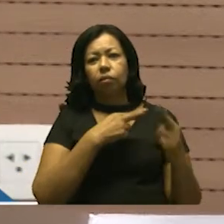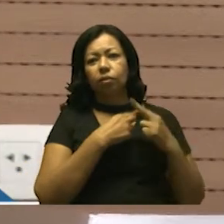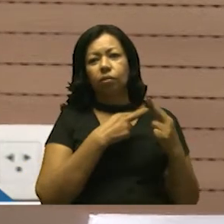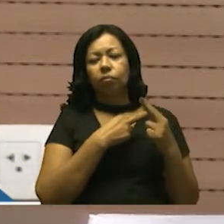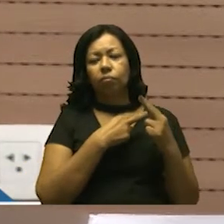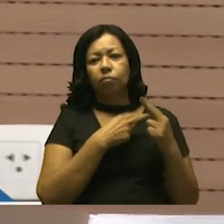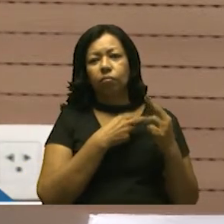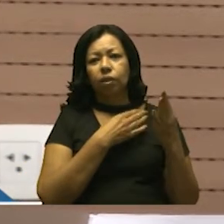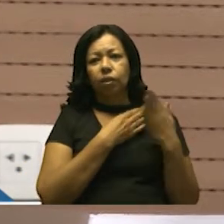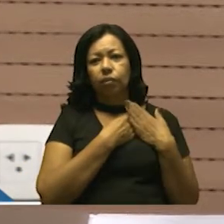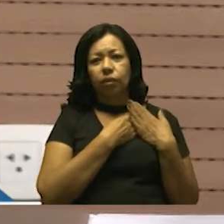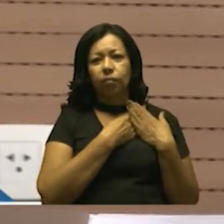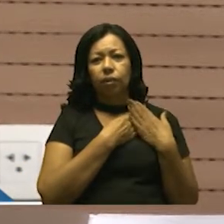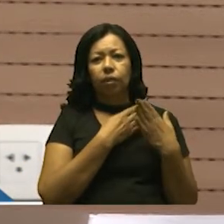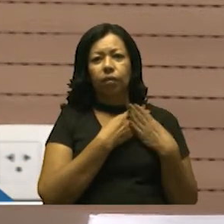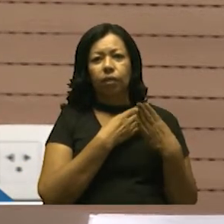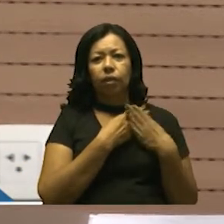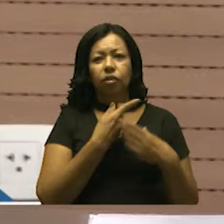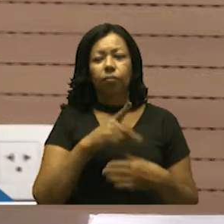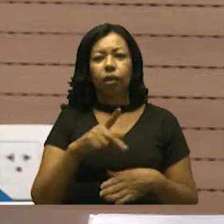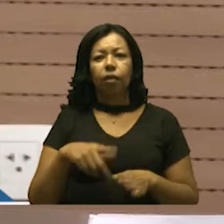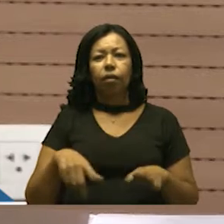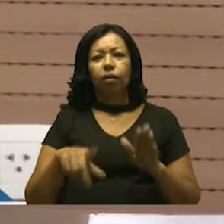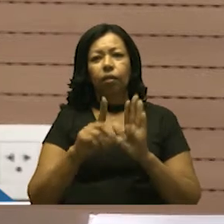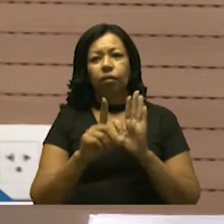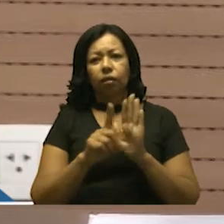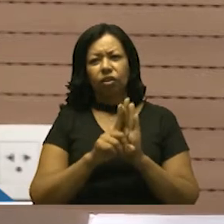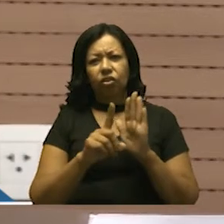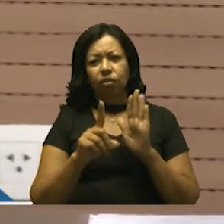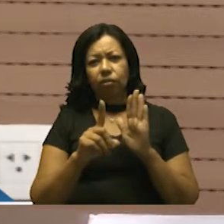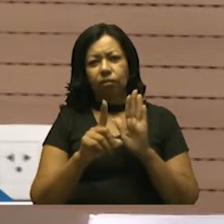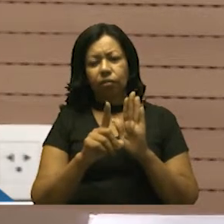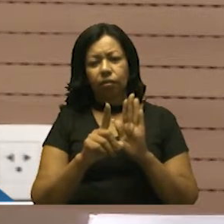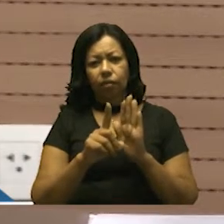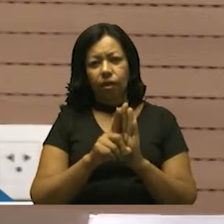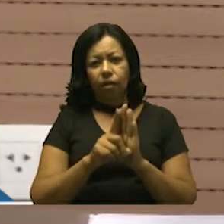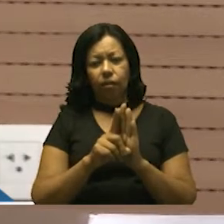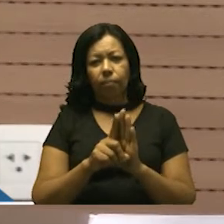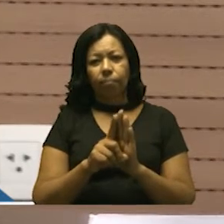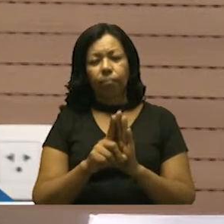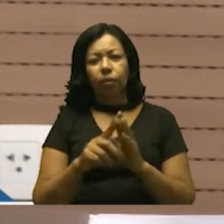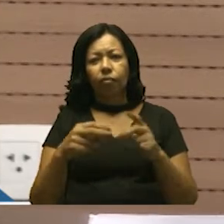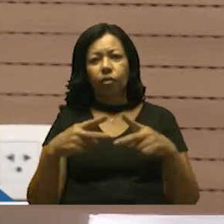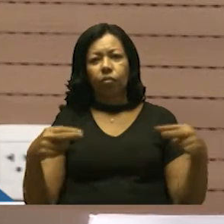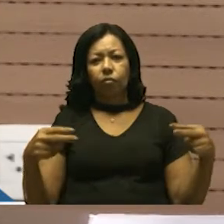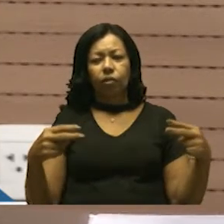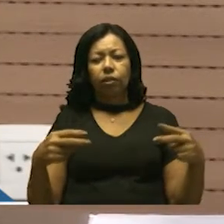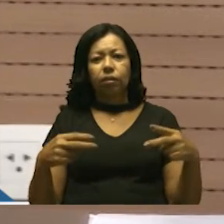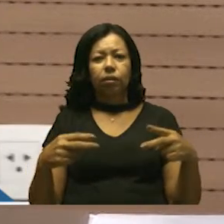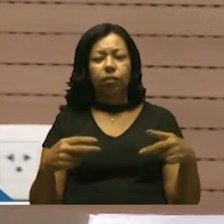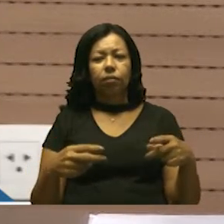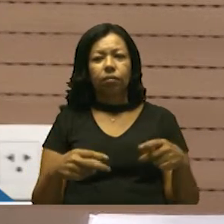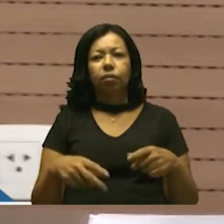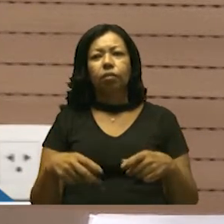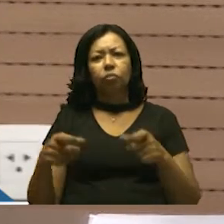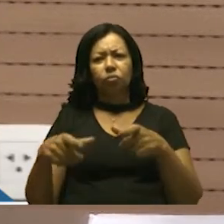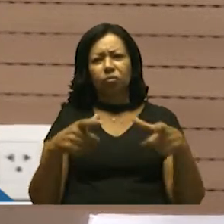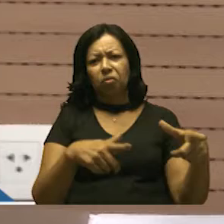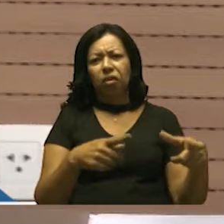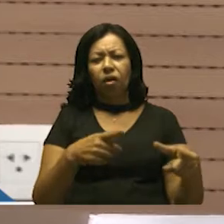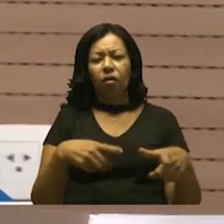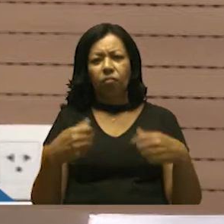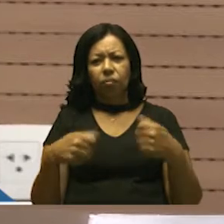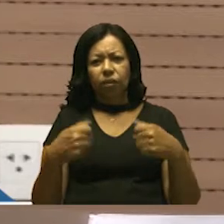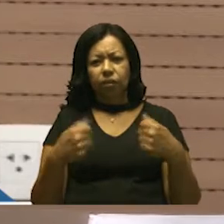para legislar sobre assuntos de interesse local. O artigo